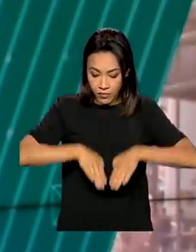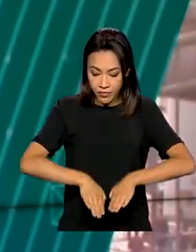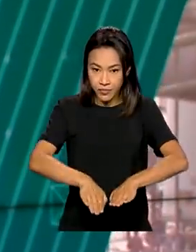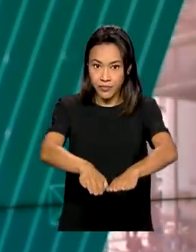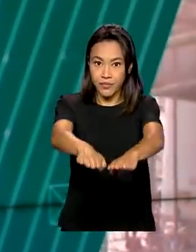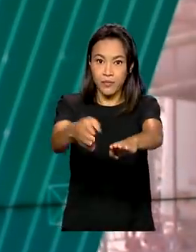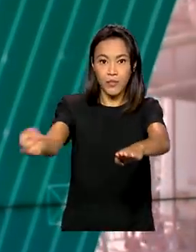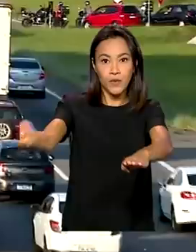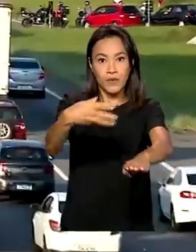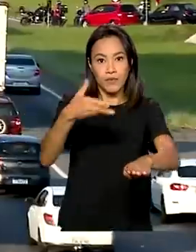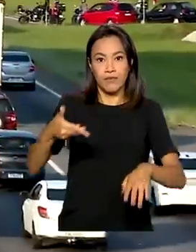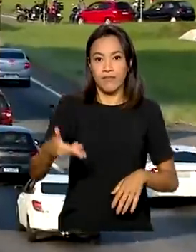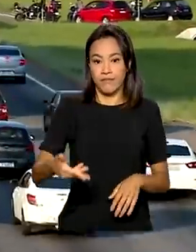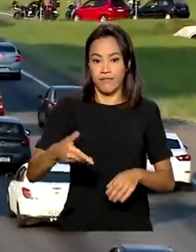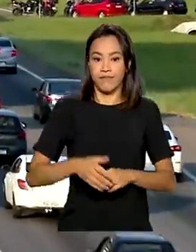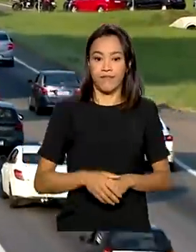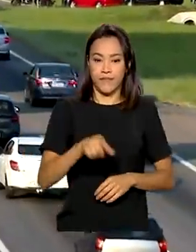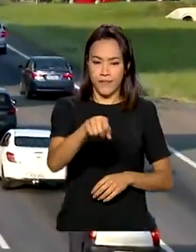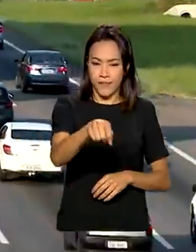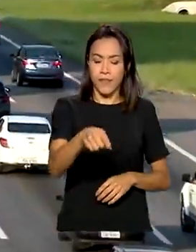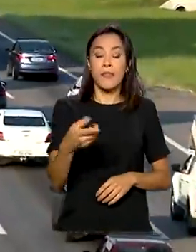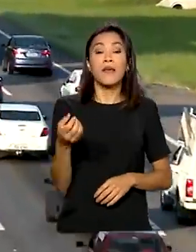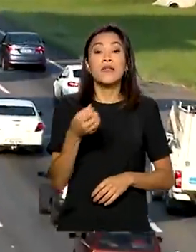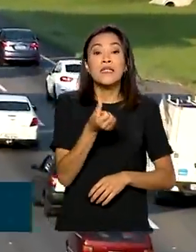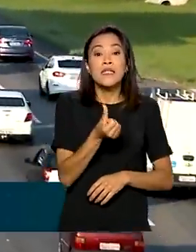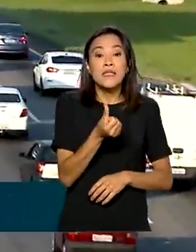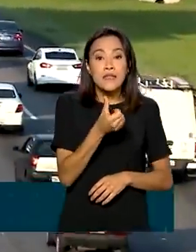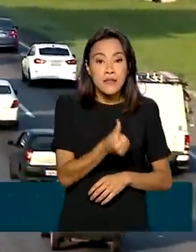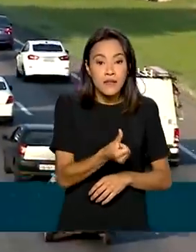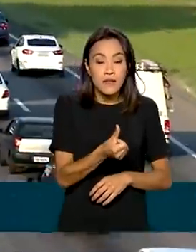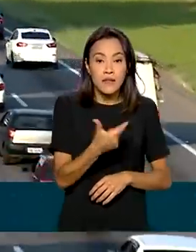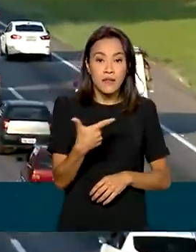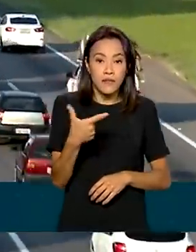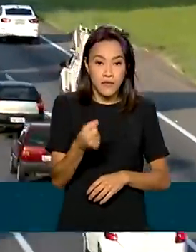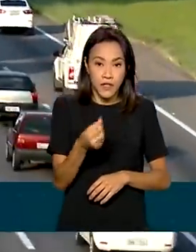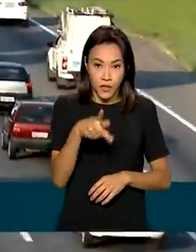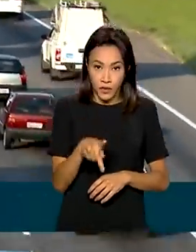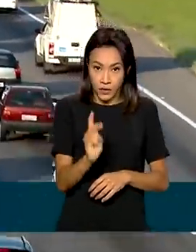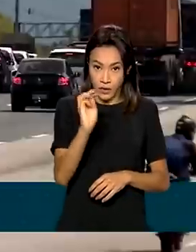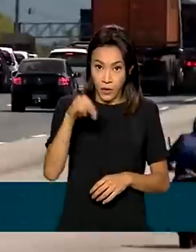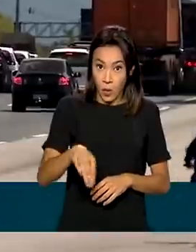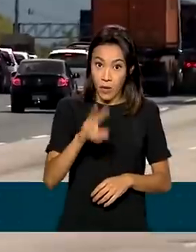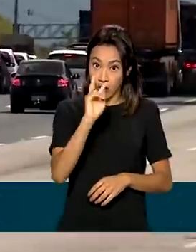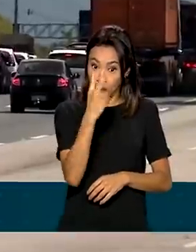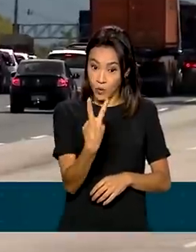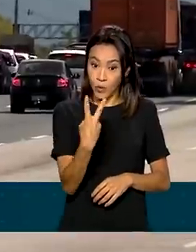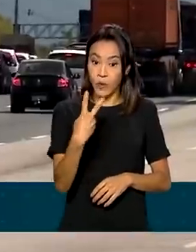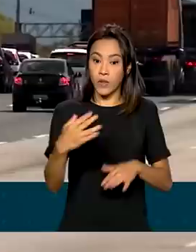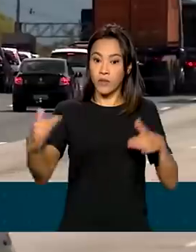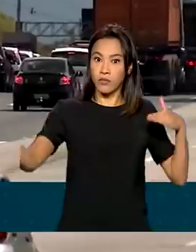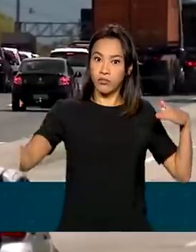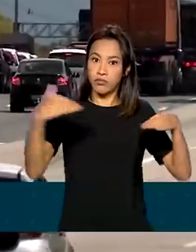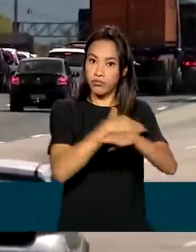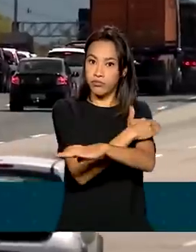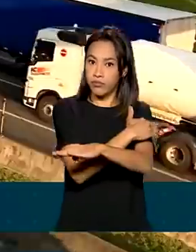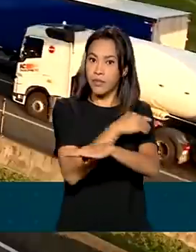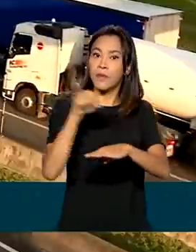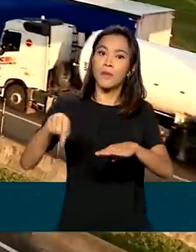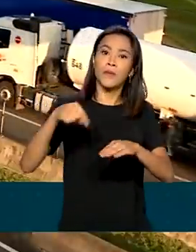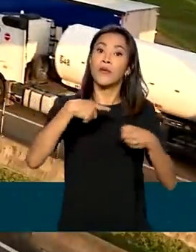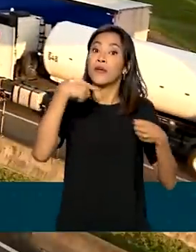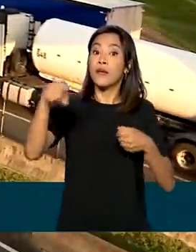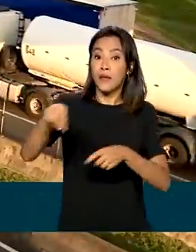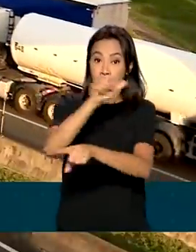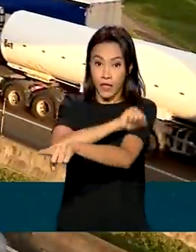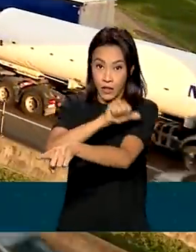Santos. São cerca de 620 quilômetros que ligam as duas maiores regiões metropolitanas do país, Rio